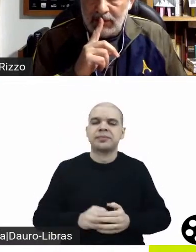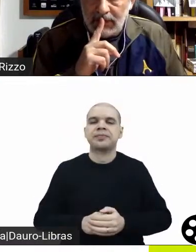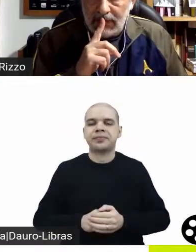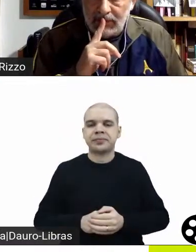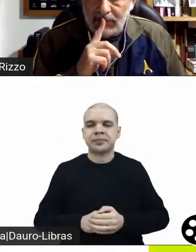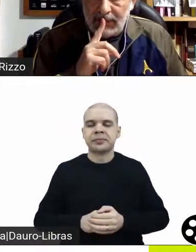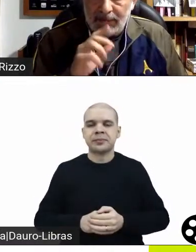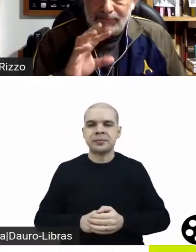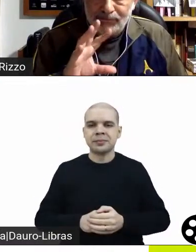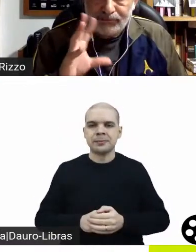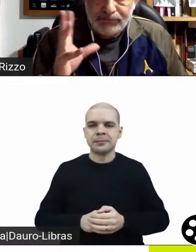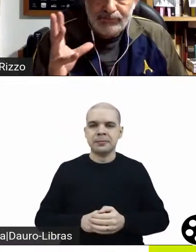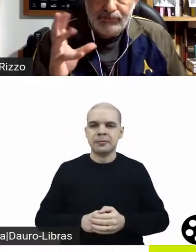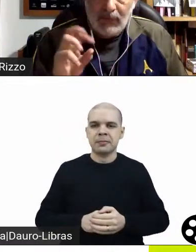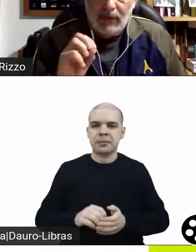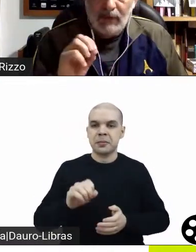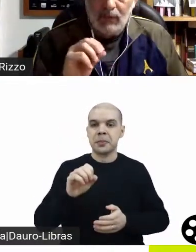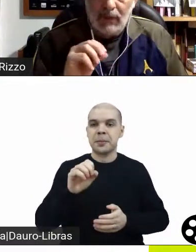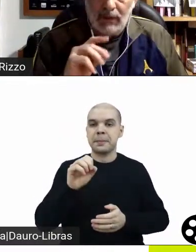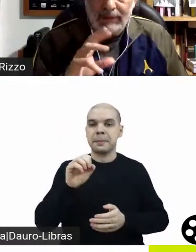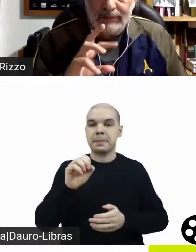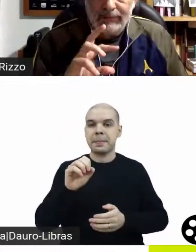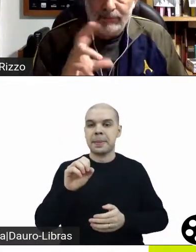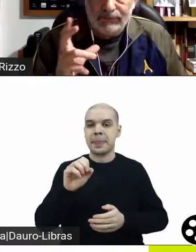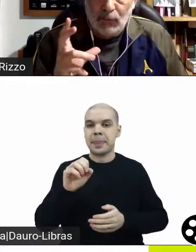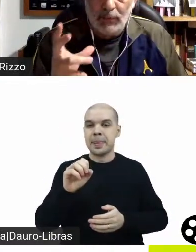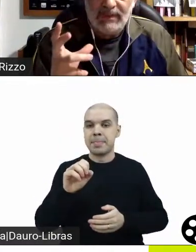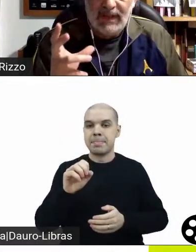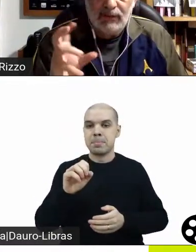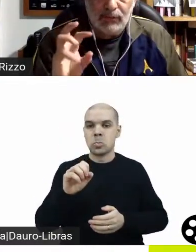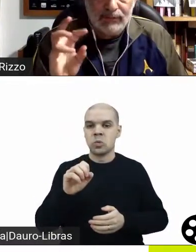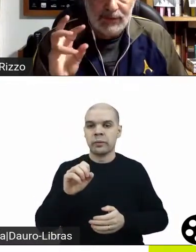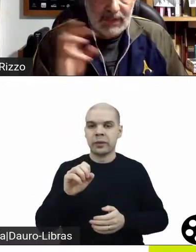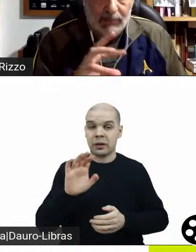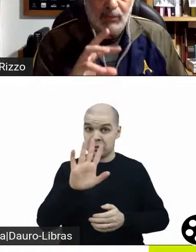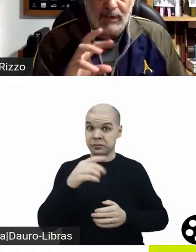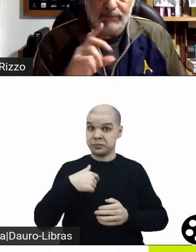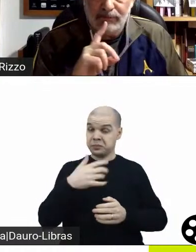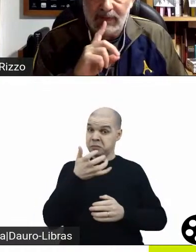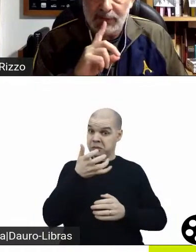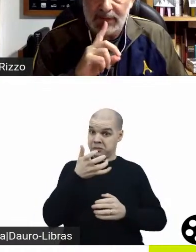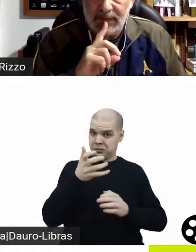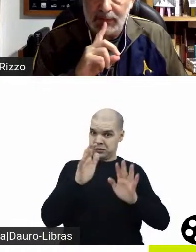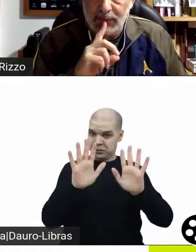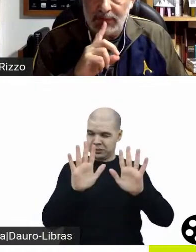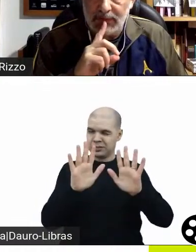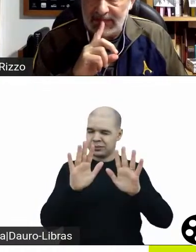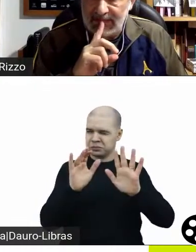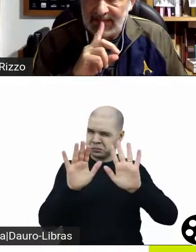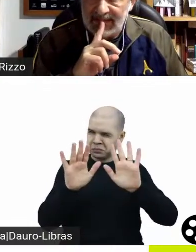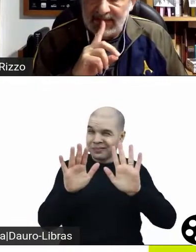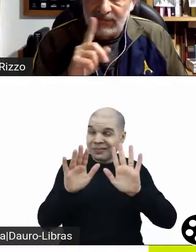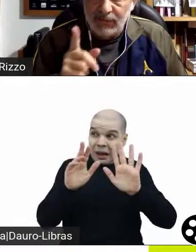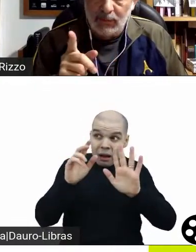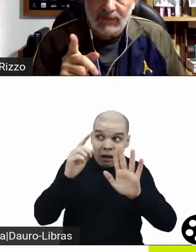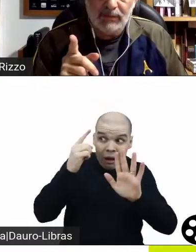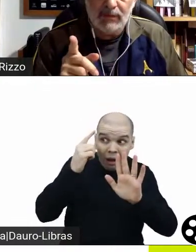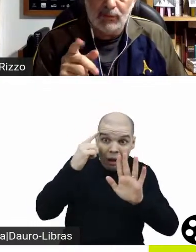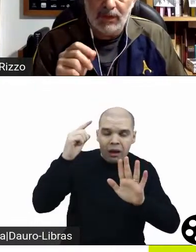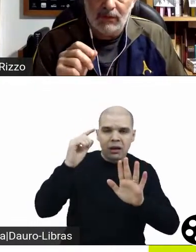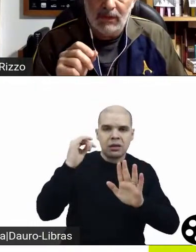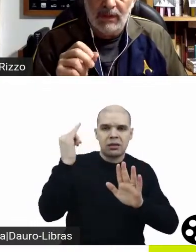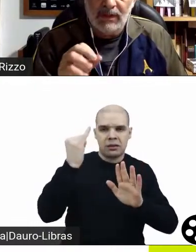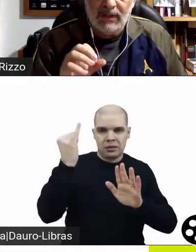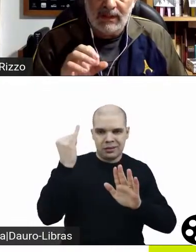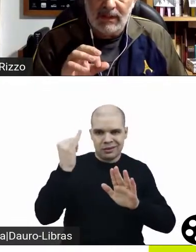fazer um comentário de época, que eu acho que é importante. Esse filme, O